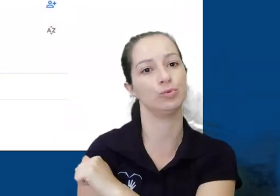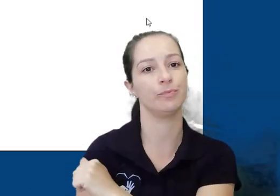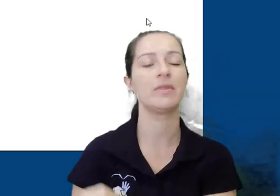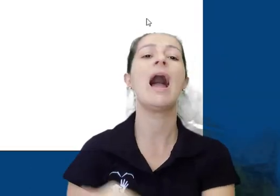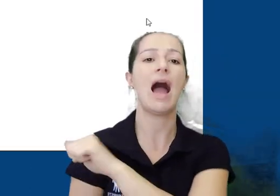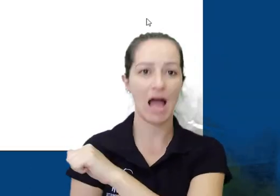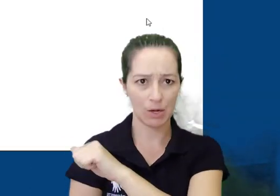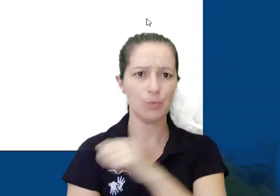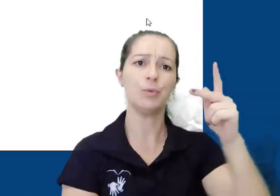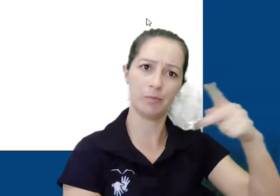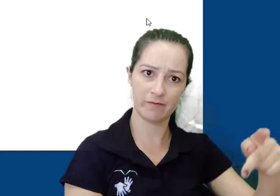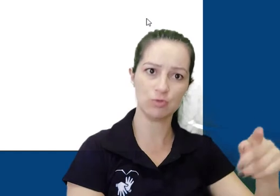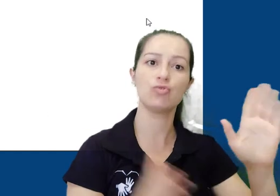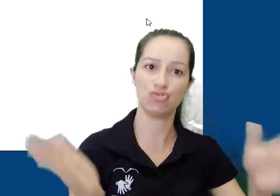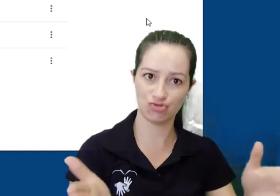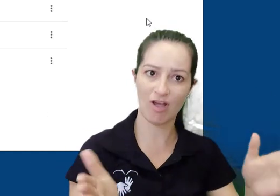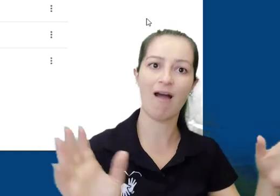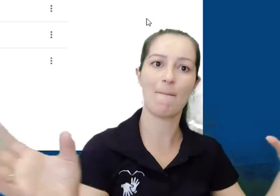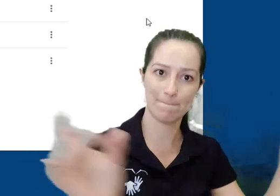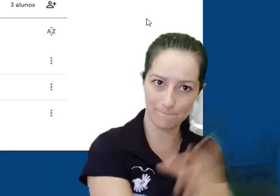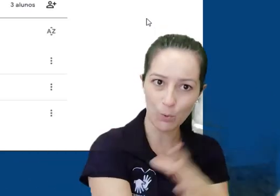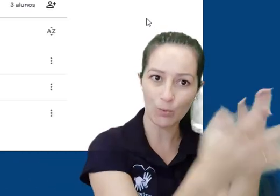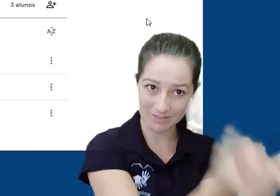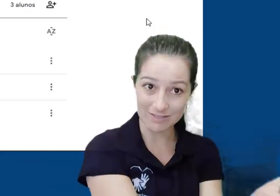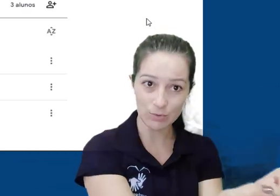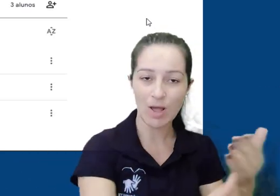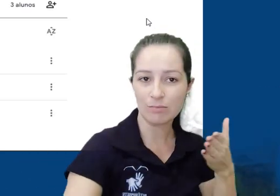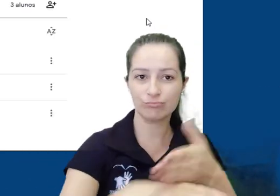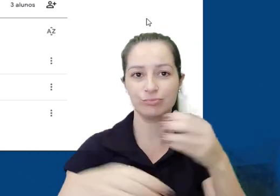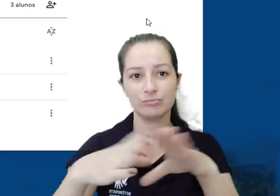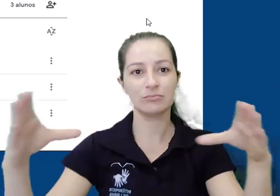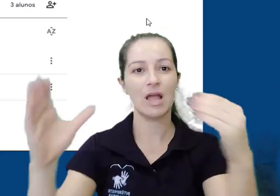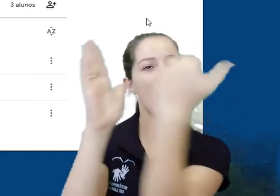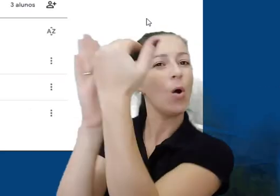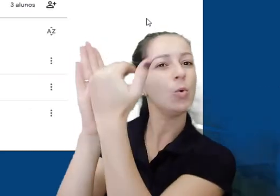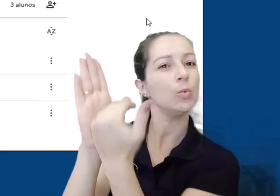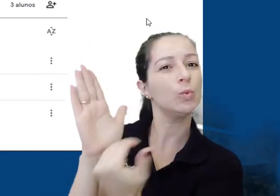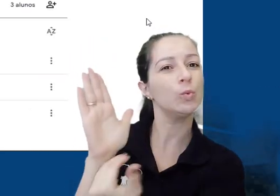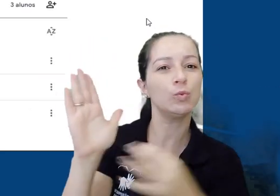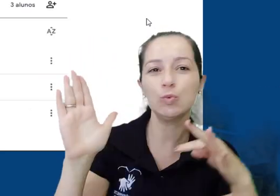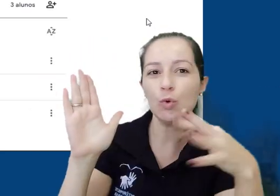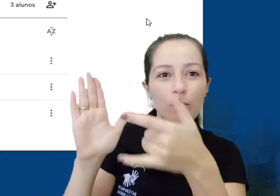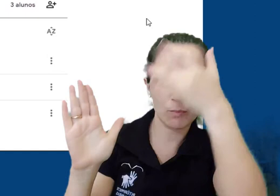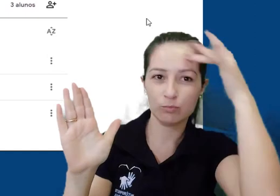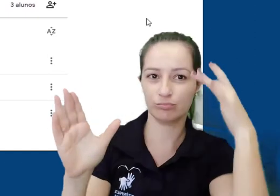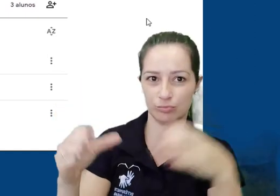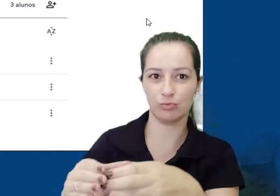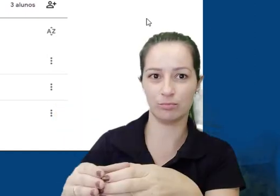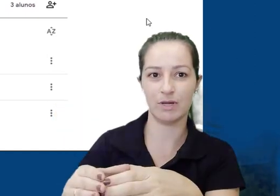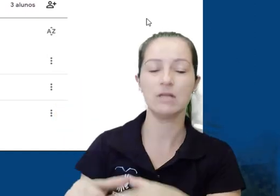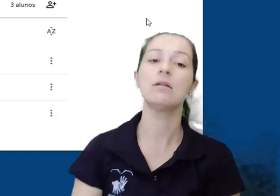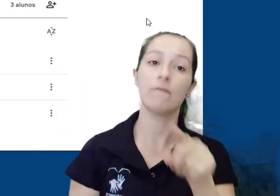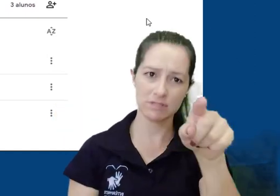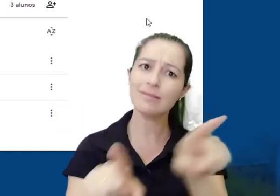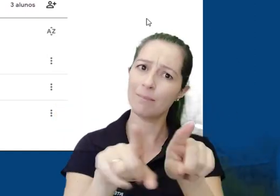aluno. Depois que os alunos e ou professores aceitarem o convite para fazerem parte da sua turma, sua aba de Pessoas deve conter uma relação de